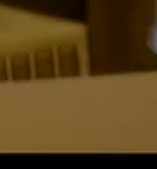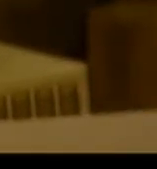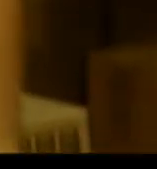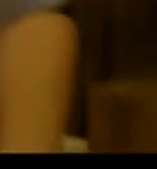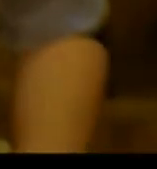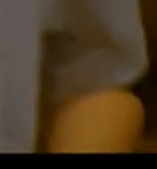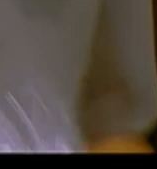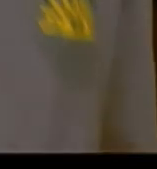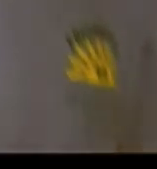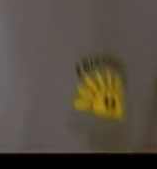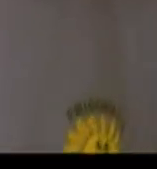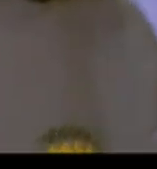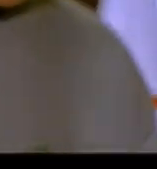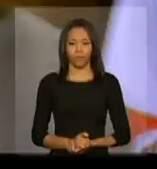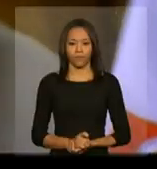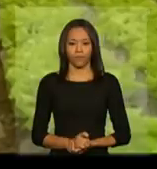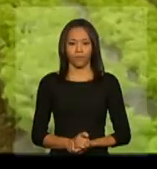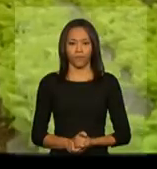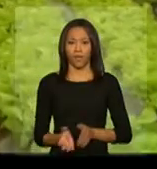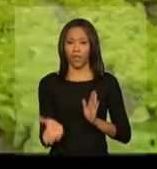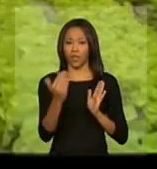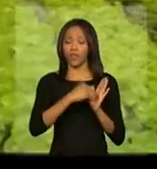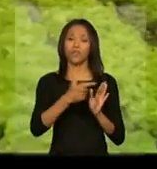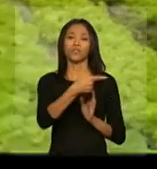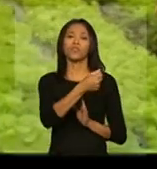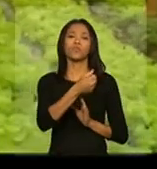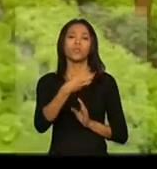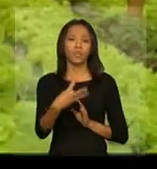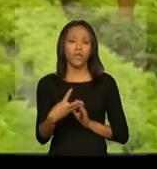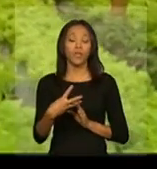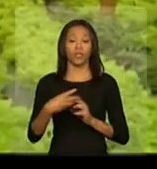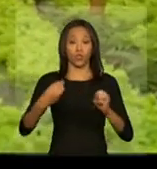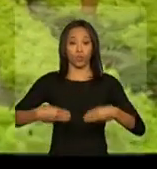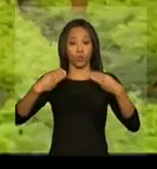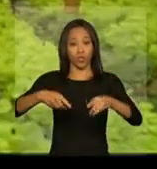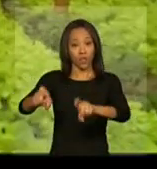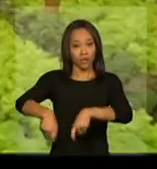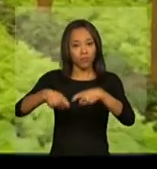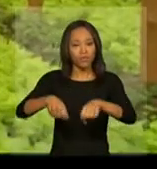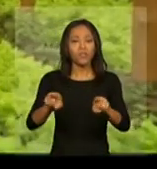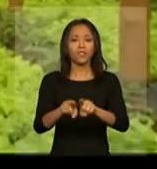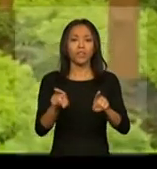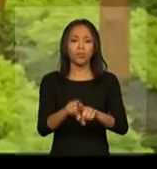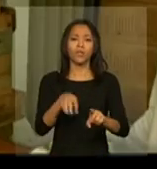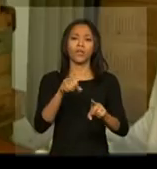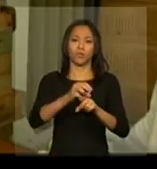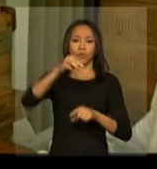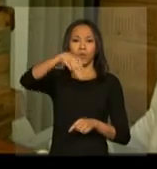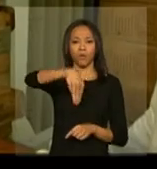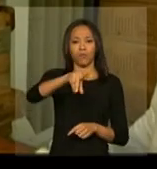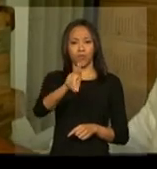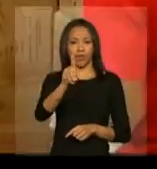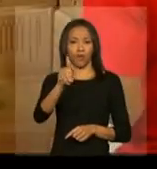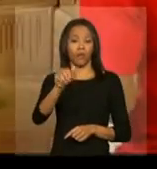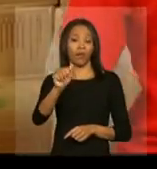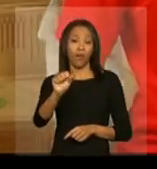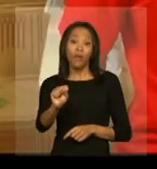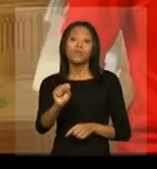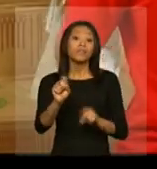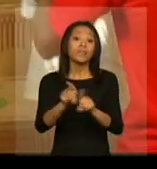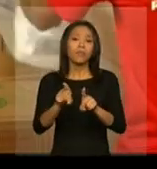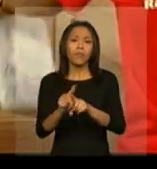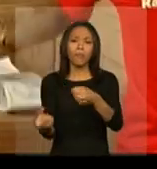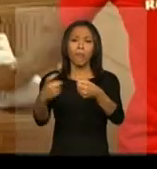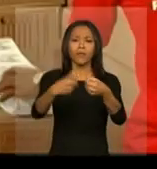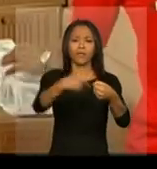Desde 2003, os Ministérios do Desenvolvimento Agrário e do Desenvolvimento Social e Combate à Fome, em parceria com outros